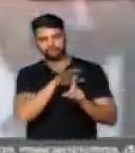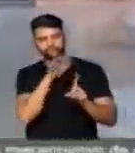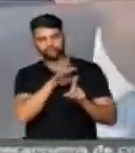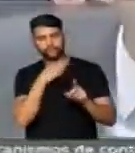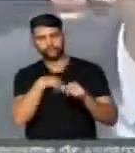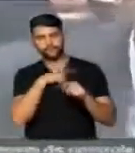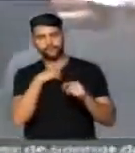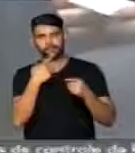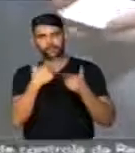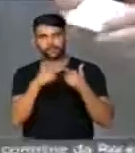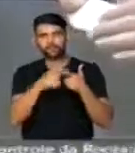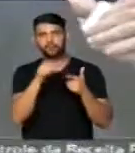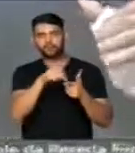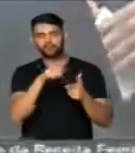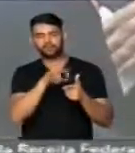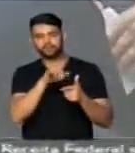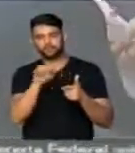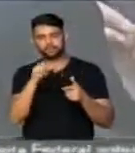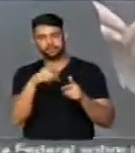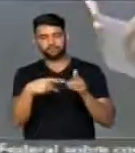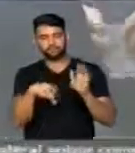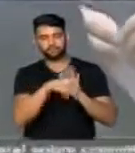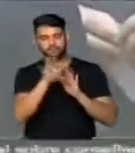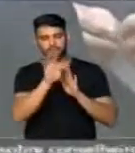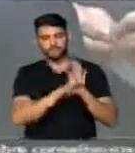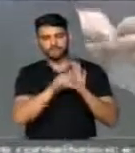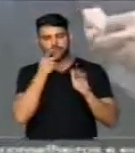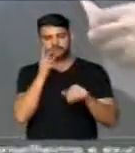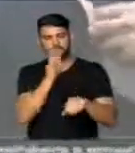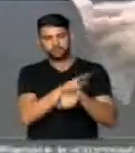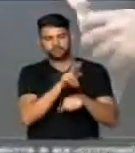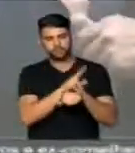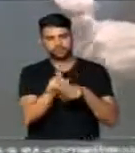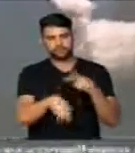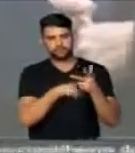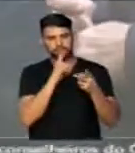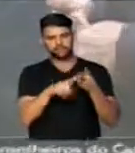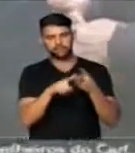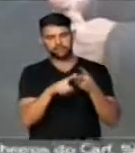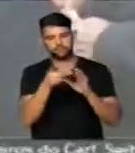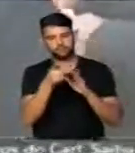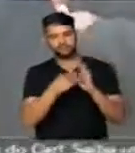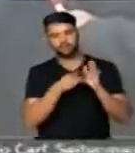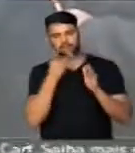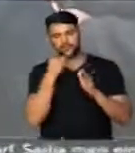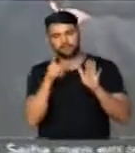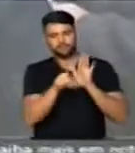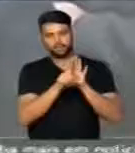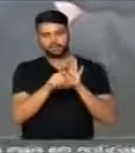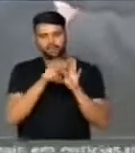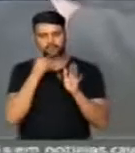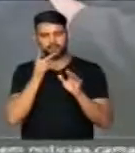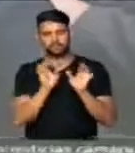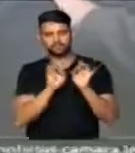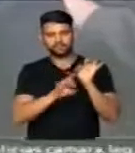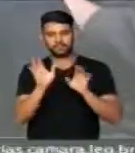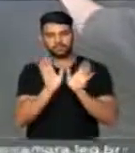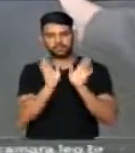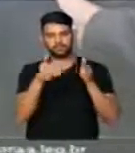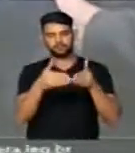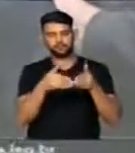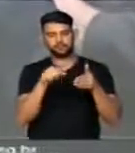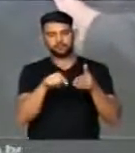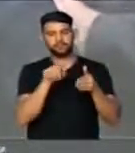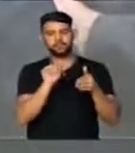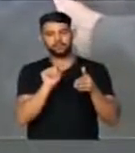Social Brasileira Primeiro é que o próprio texto da DRU traz essa proteção Segundo, que o projeto de lei que trata especificamente